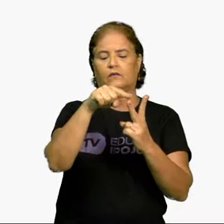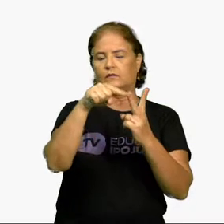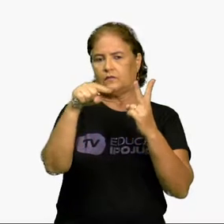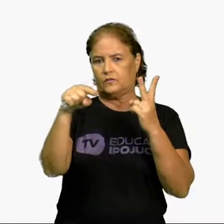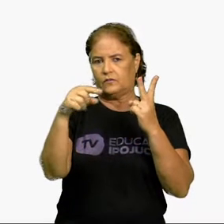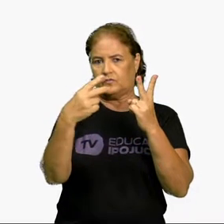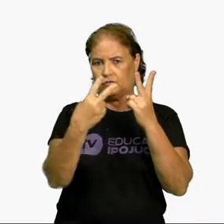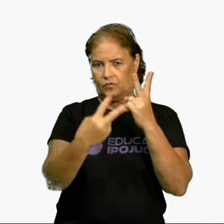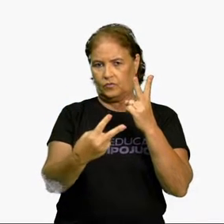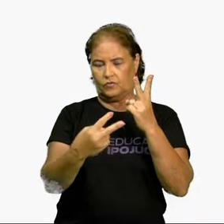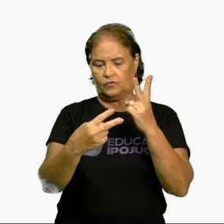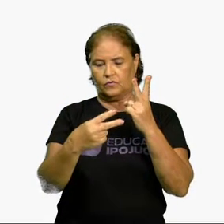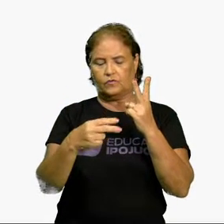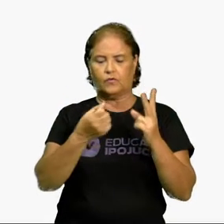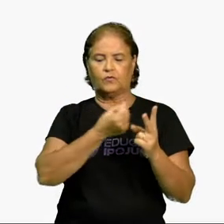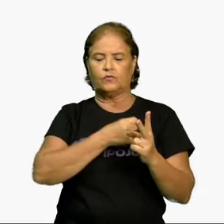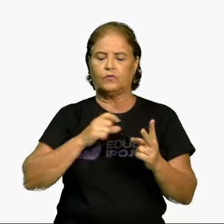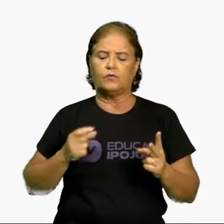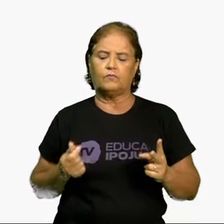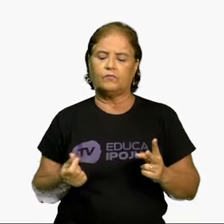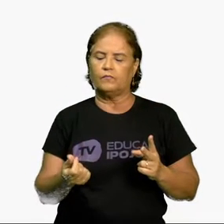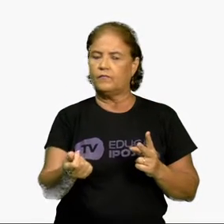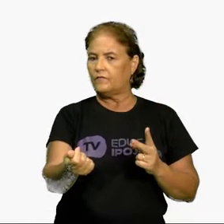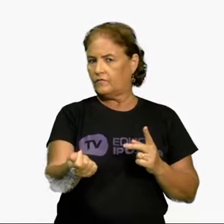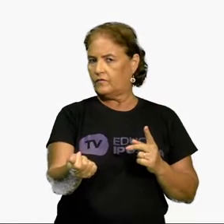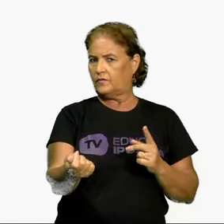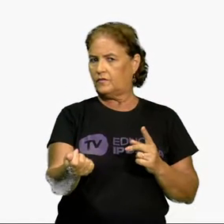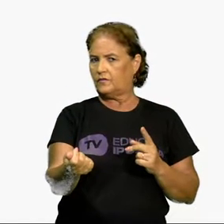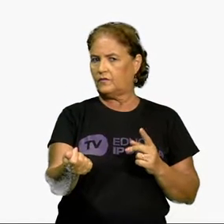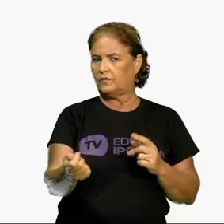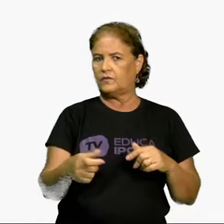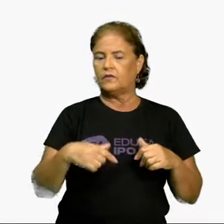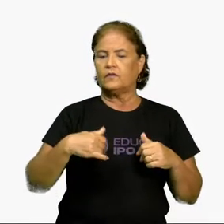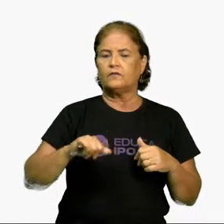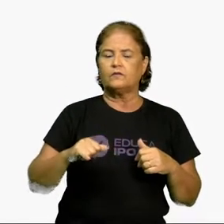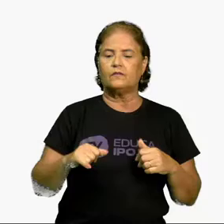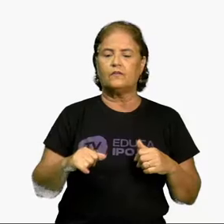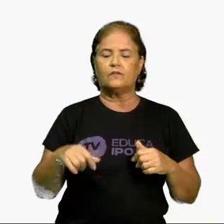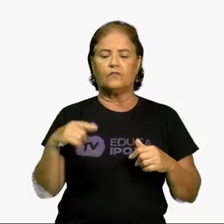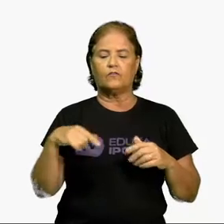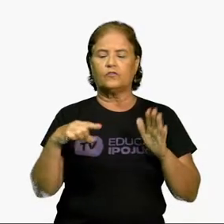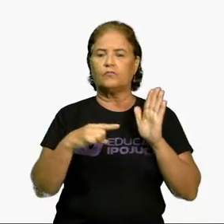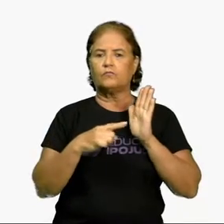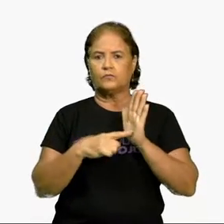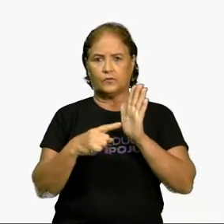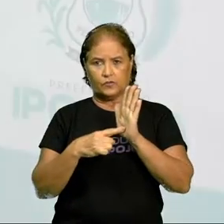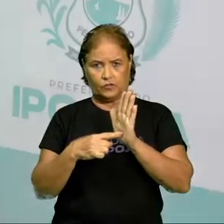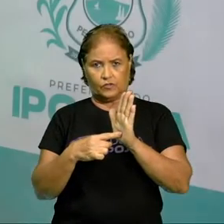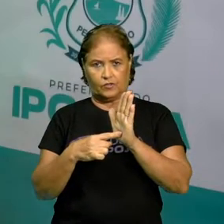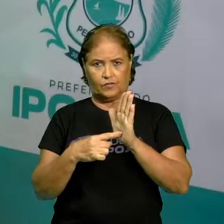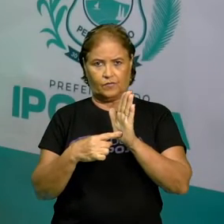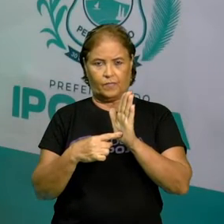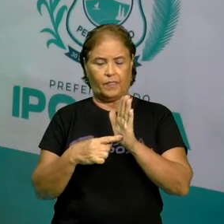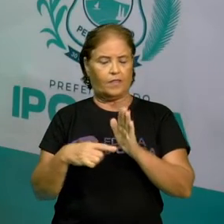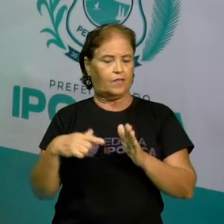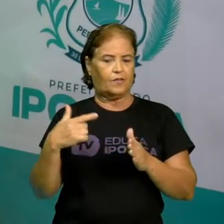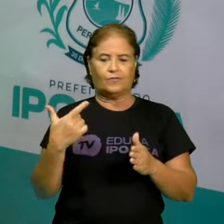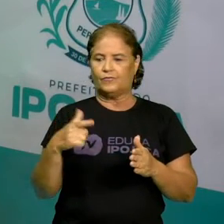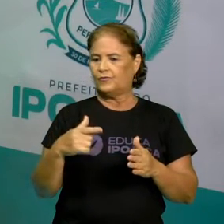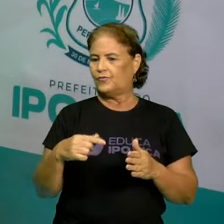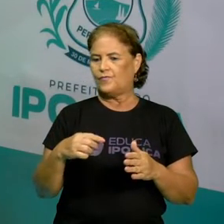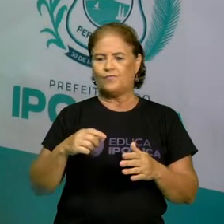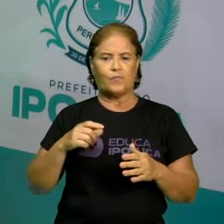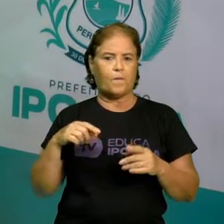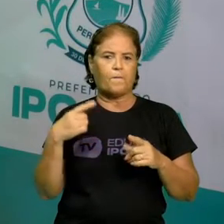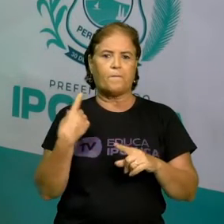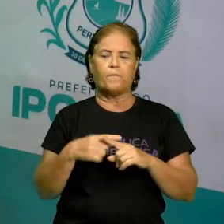infinito. Se nós fossemos colocar esse número na tela aqui, ele não ia caber, porque